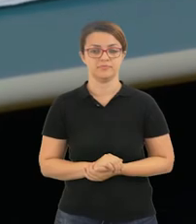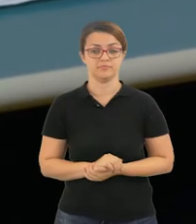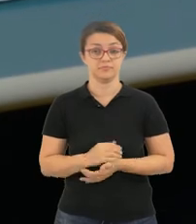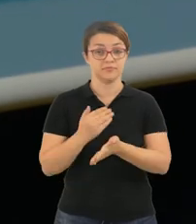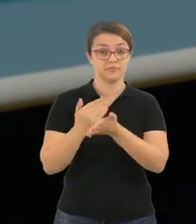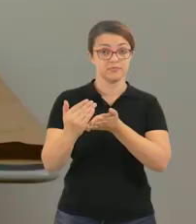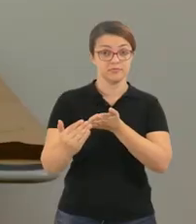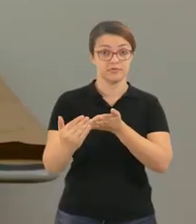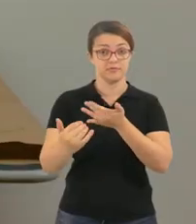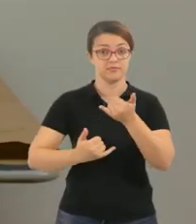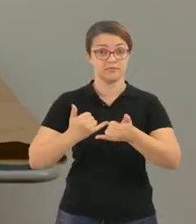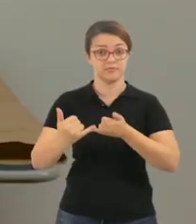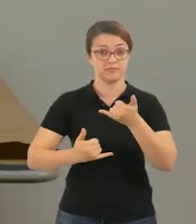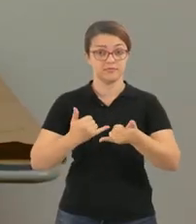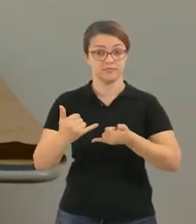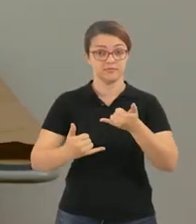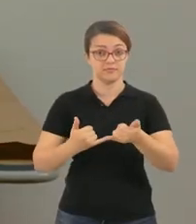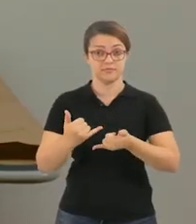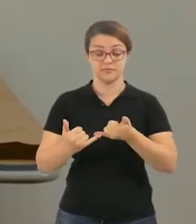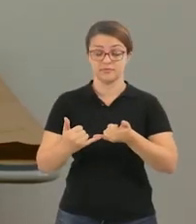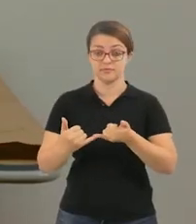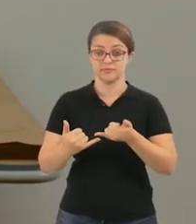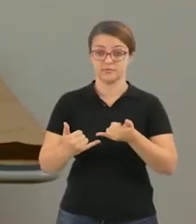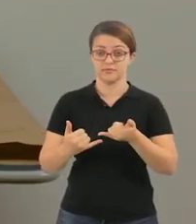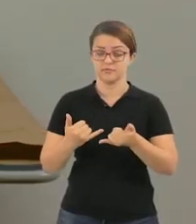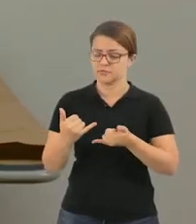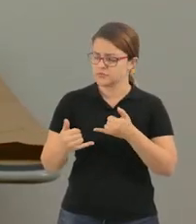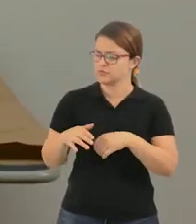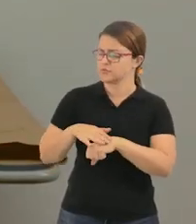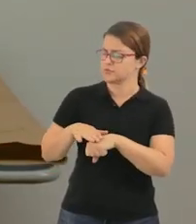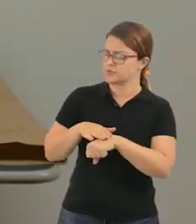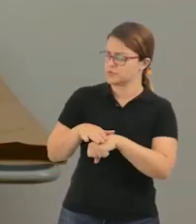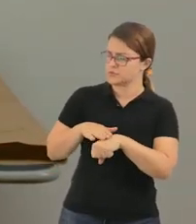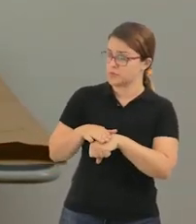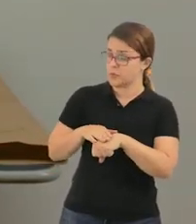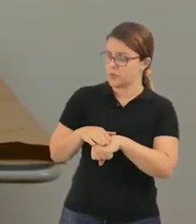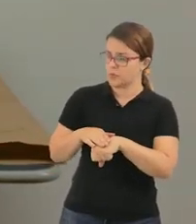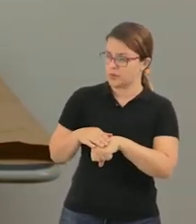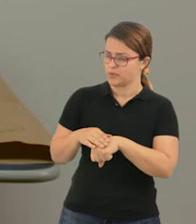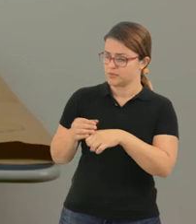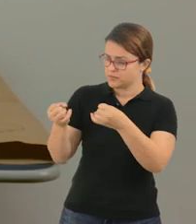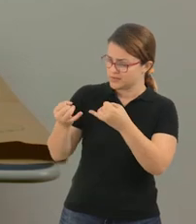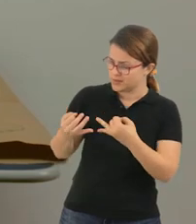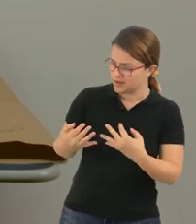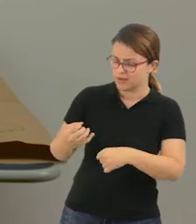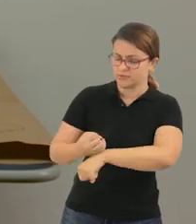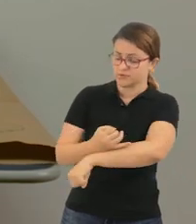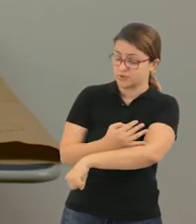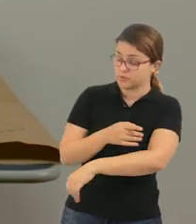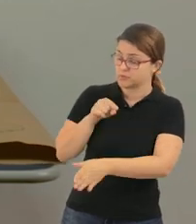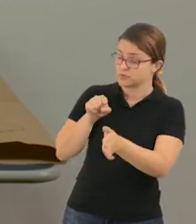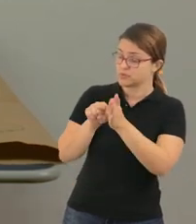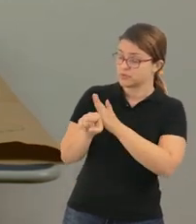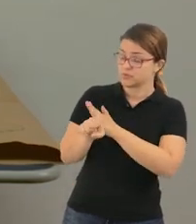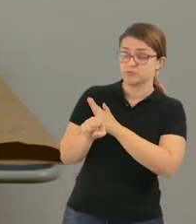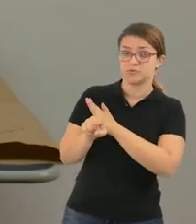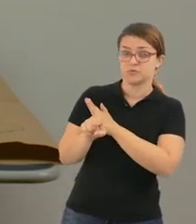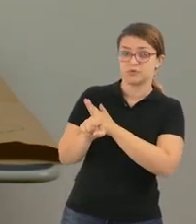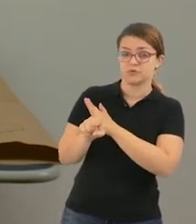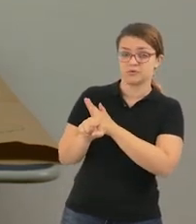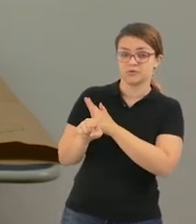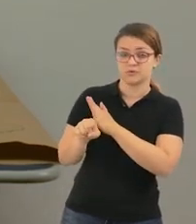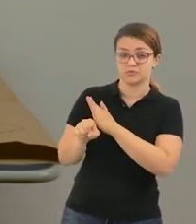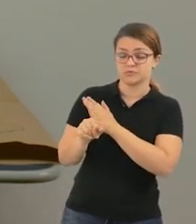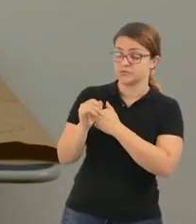Para iniciar essa atividade, converse com a criança primeiramente sobre as emoções. Questione a criança em um